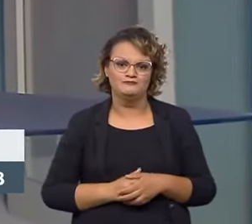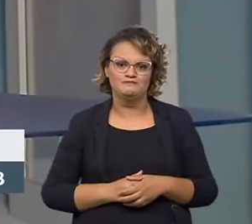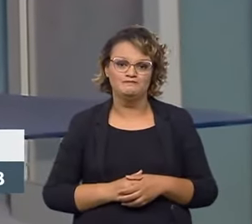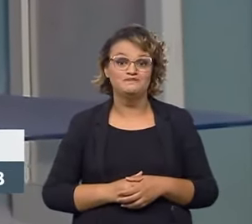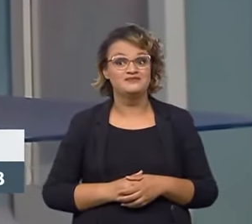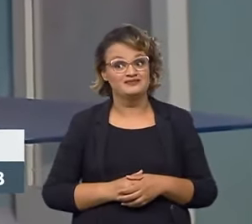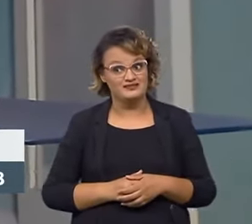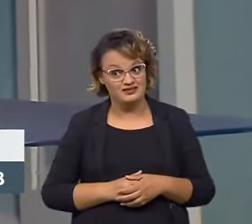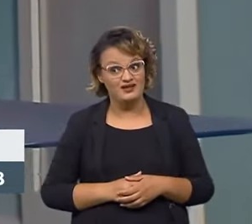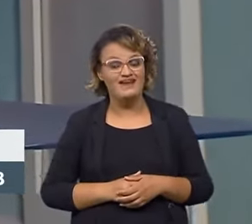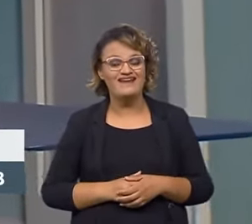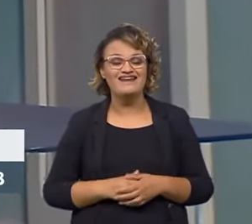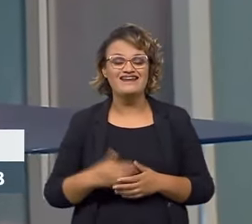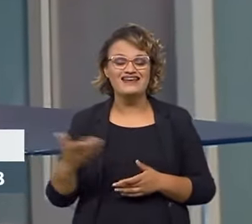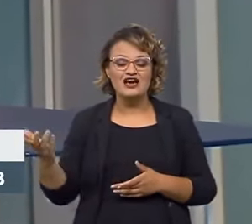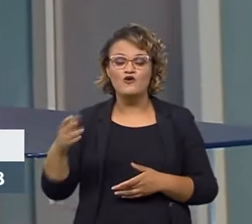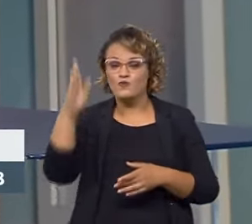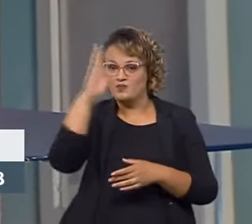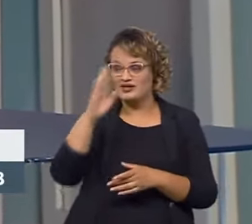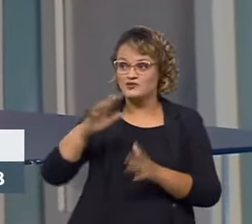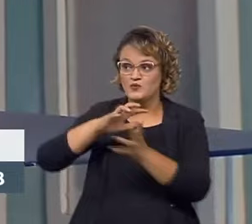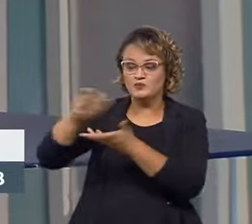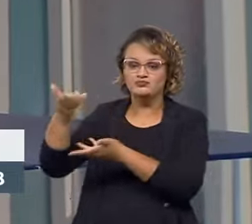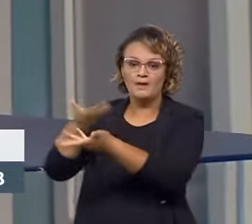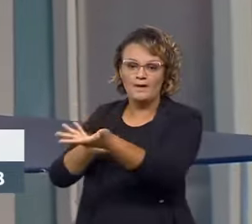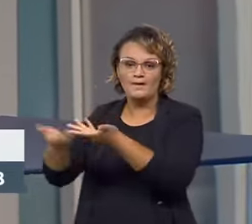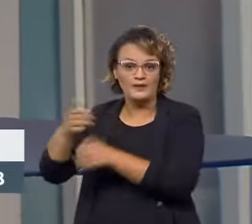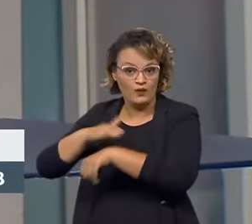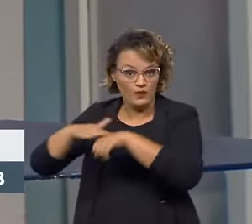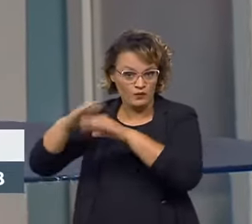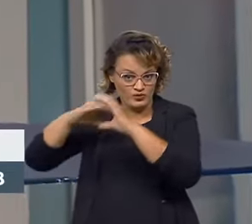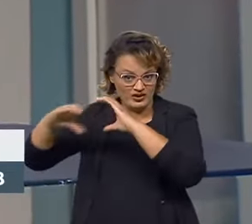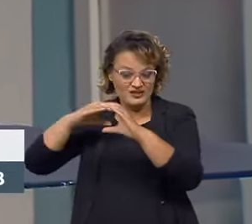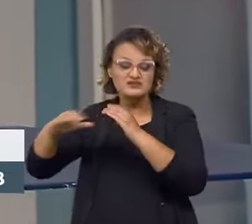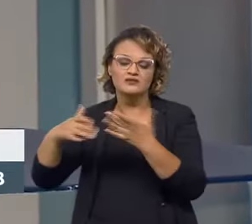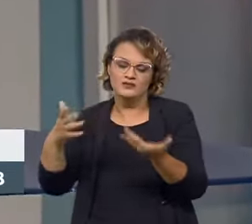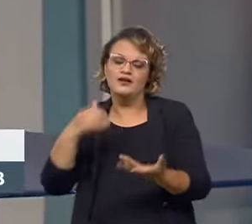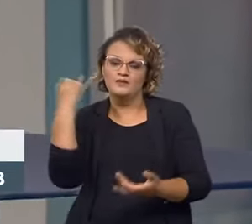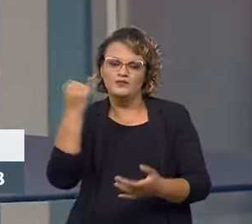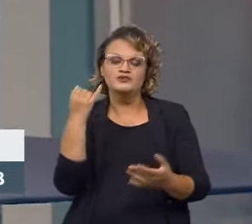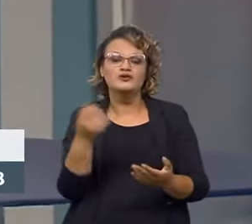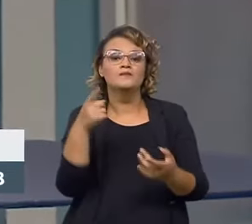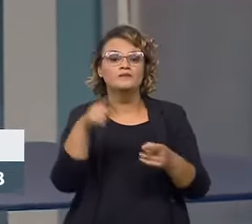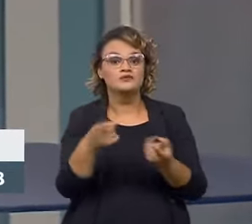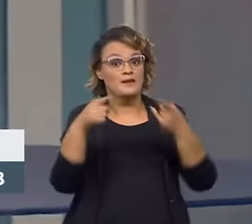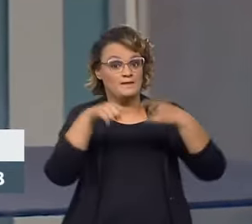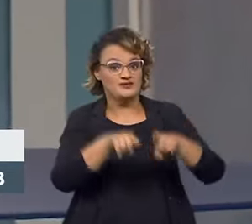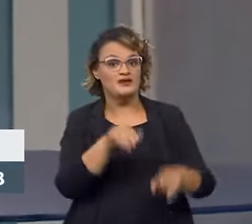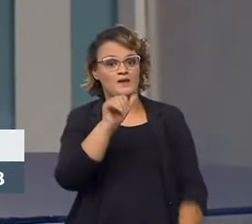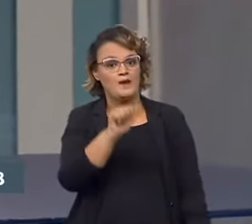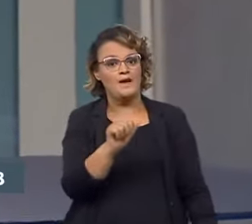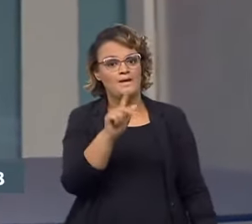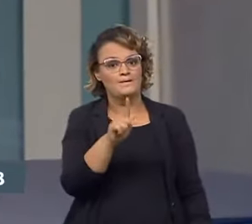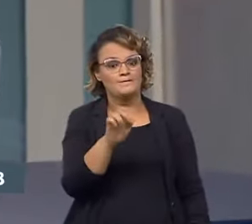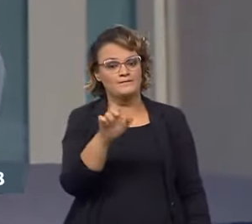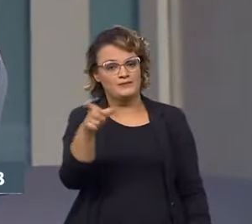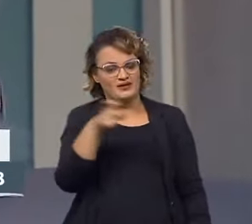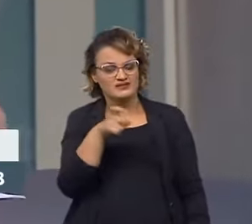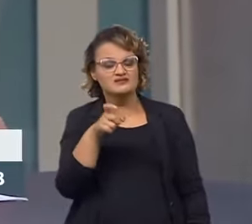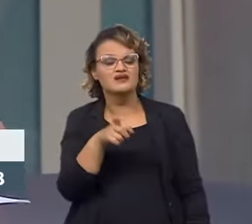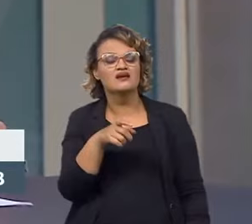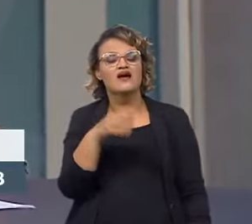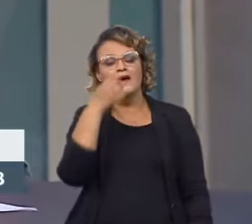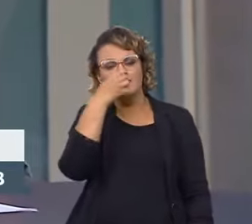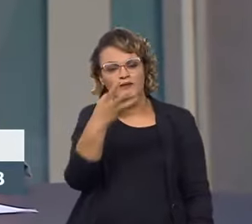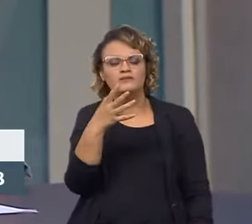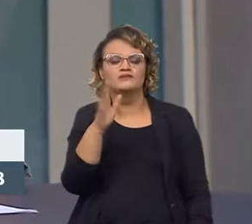Então, é essa ponte entre o Brasil e o mundo que o Inmetro trabalha e, por isso, essa parceria com a Apex para divulgar esse serviço, para melhorar o